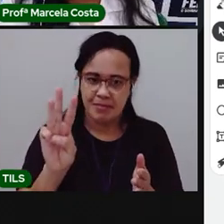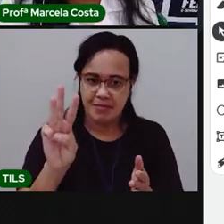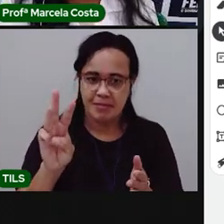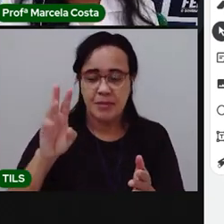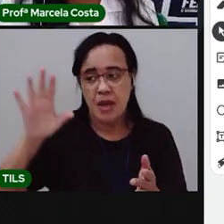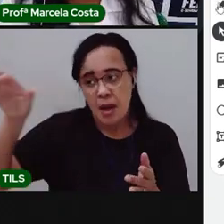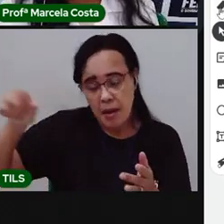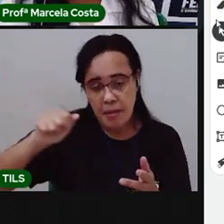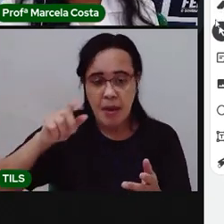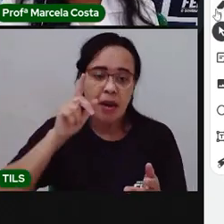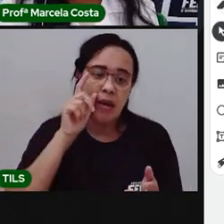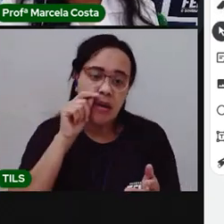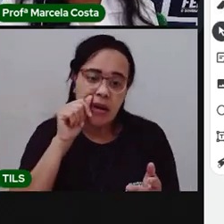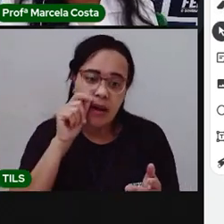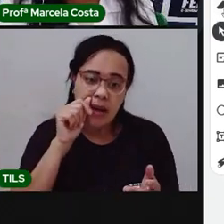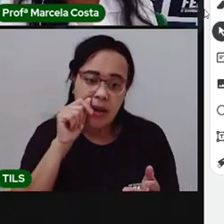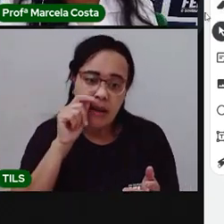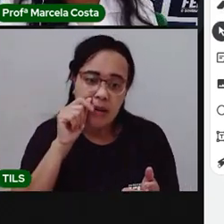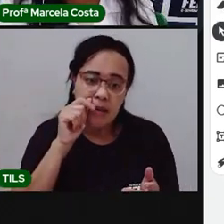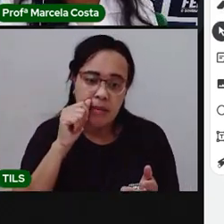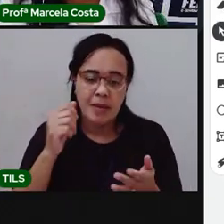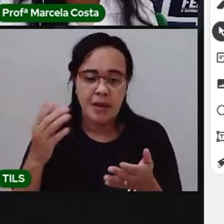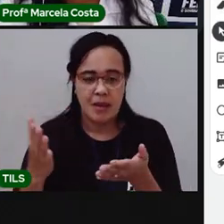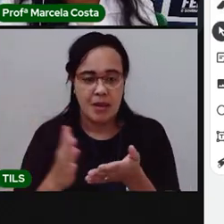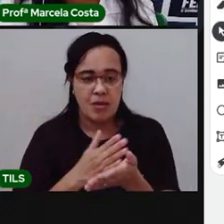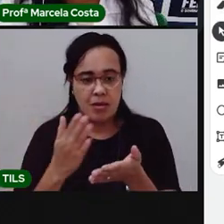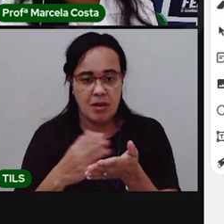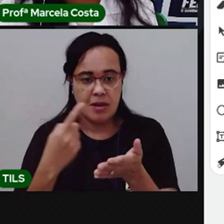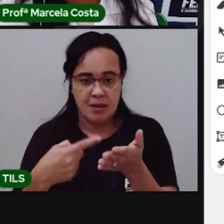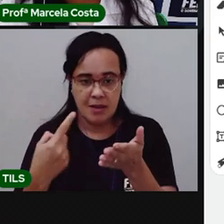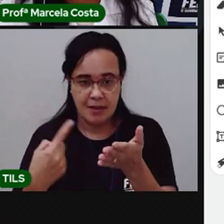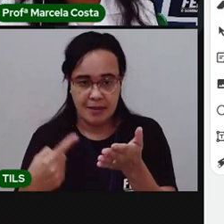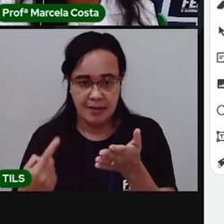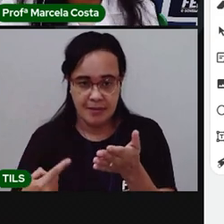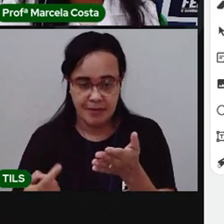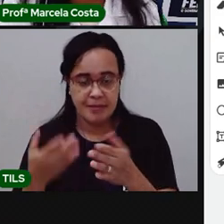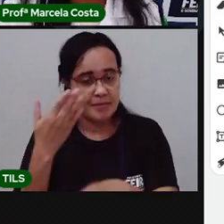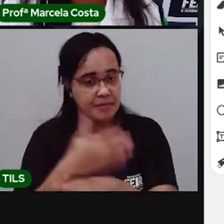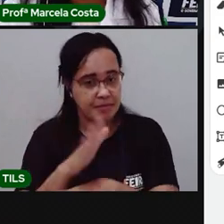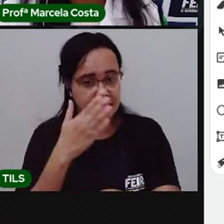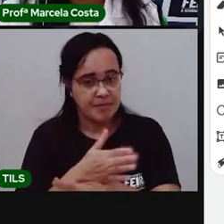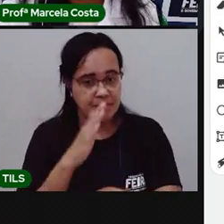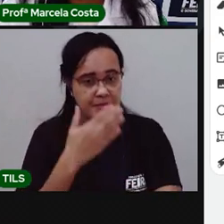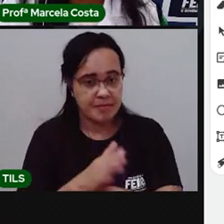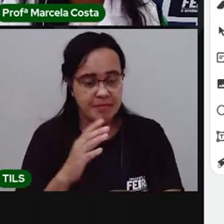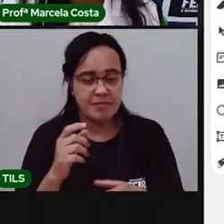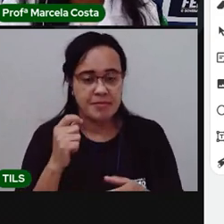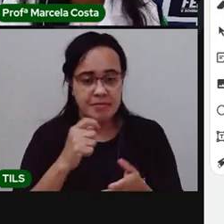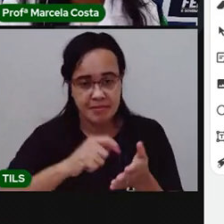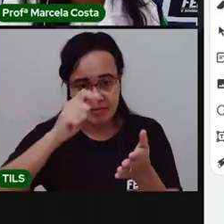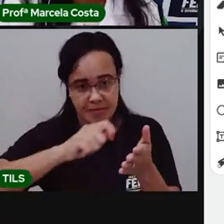Pega aí a sua... Abre uma folha aí no seu caderno. Pega o lápis. E vamos escrever.